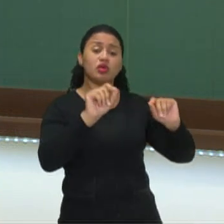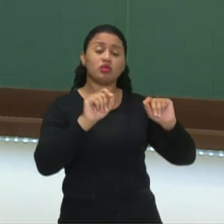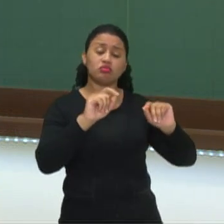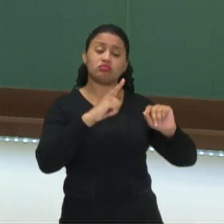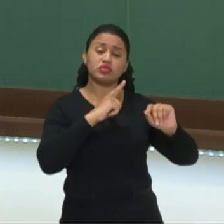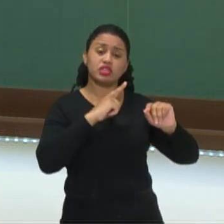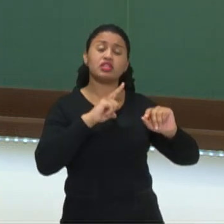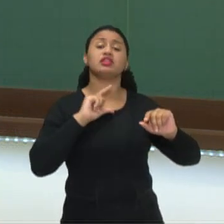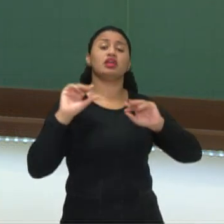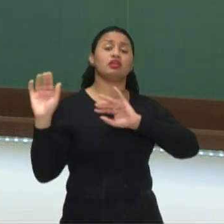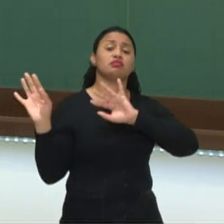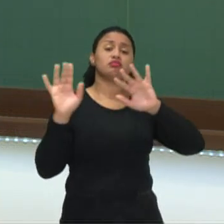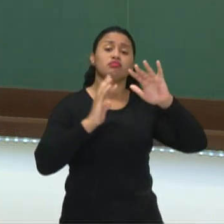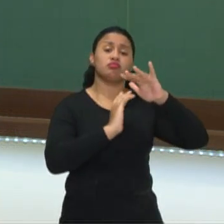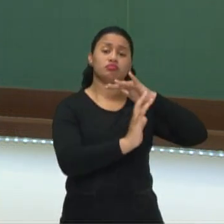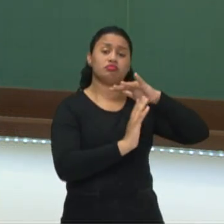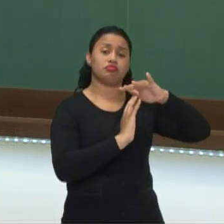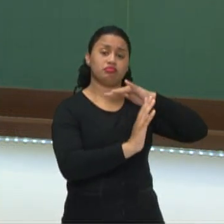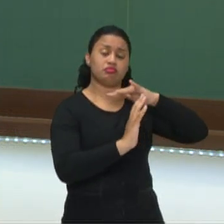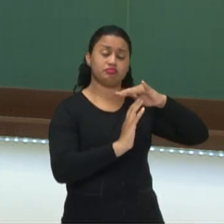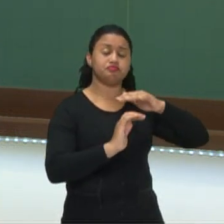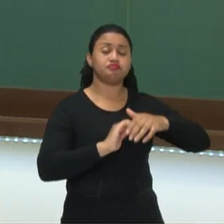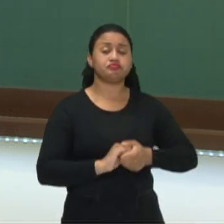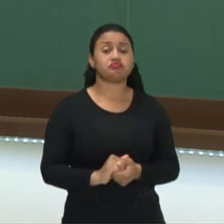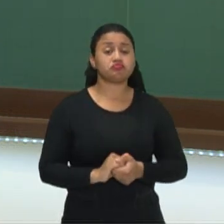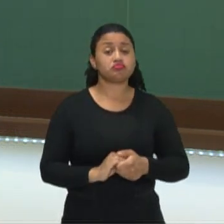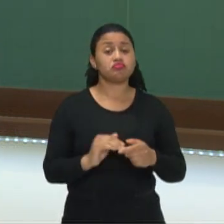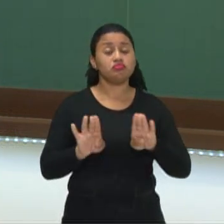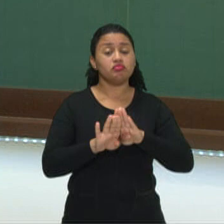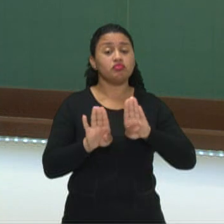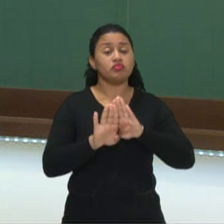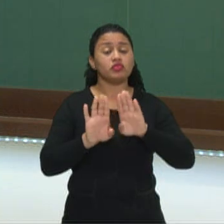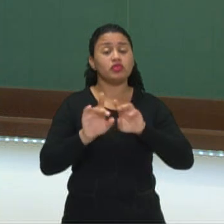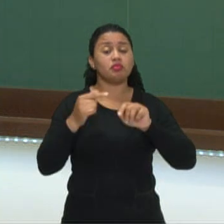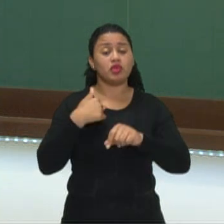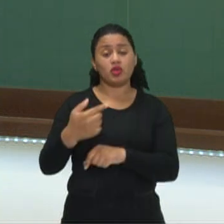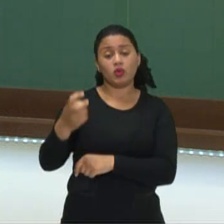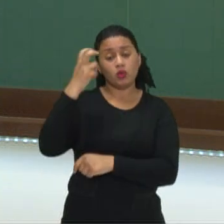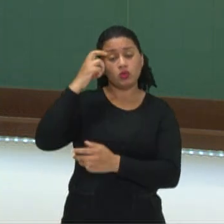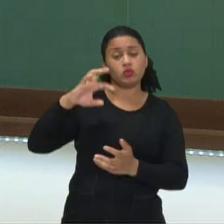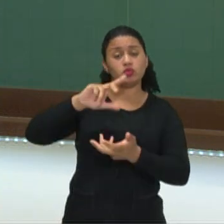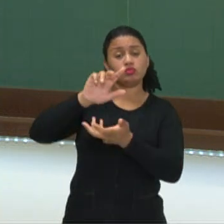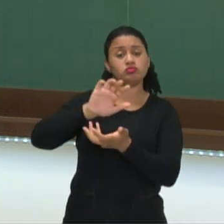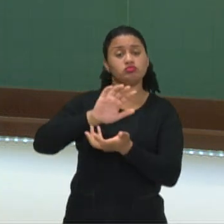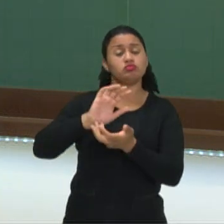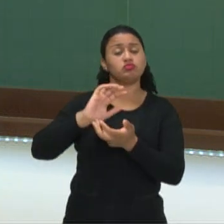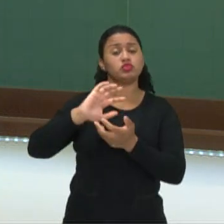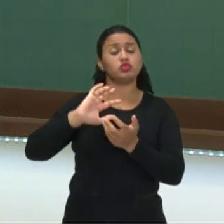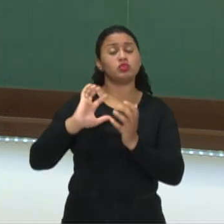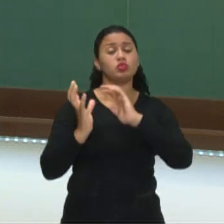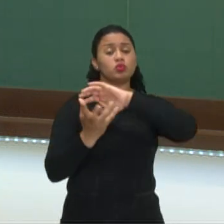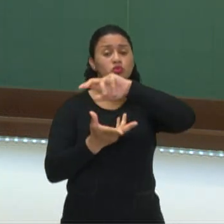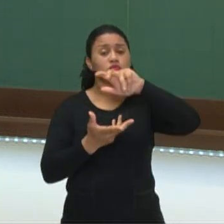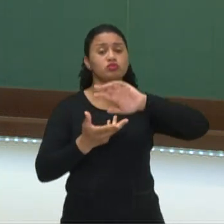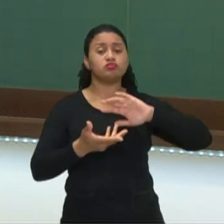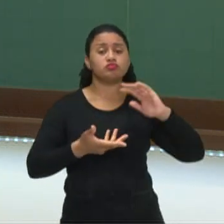por migrantes. E a cultura do mundo ocidental, de modo geral, foi